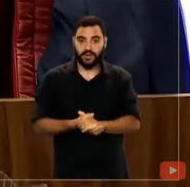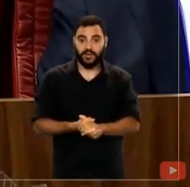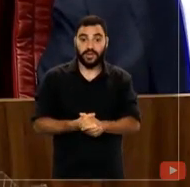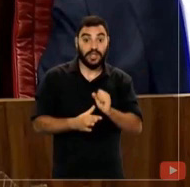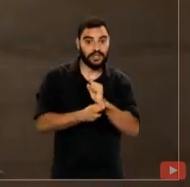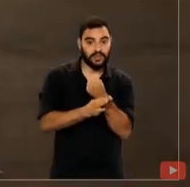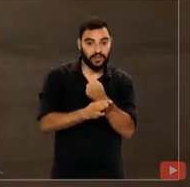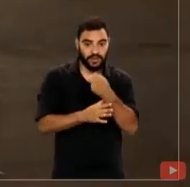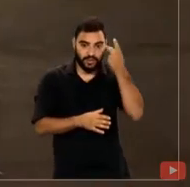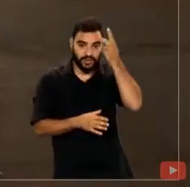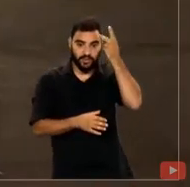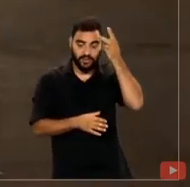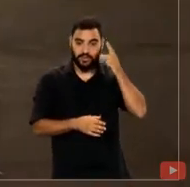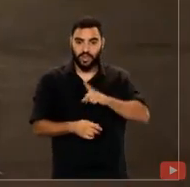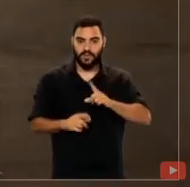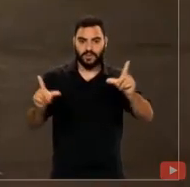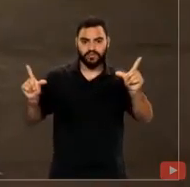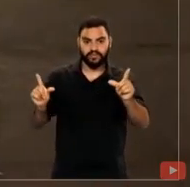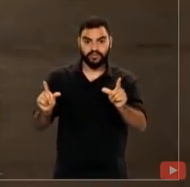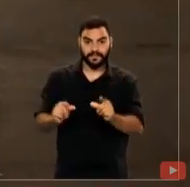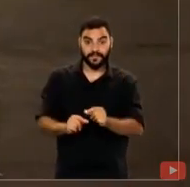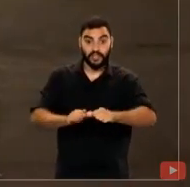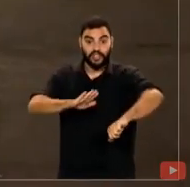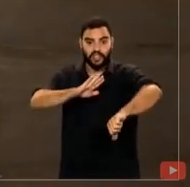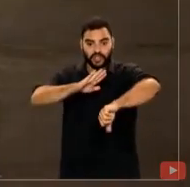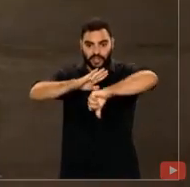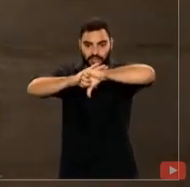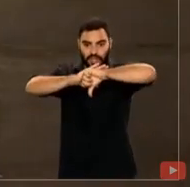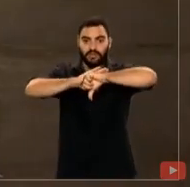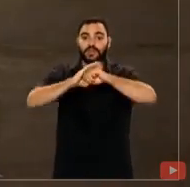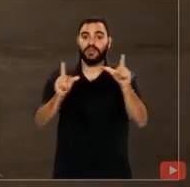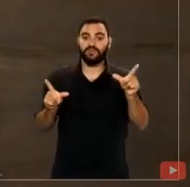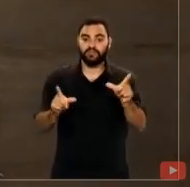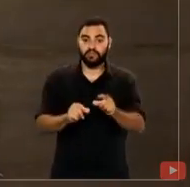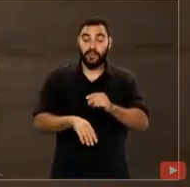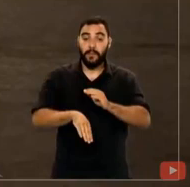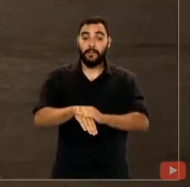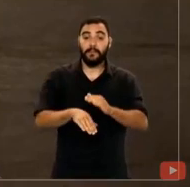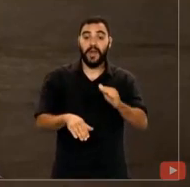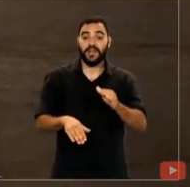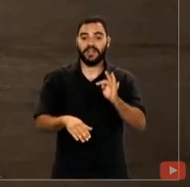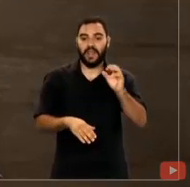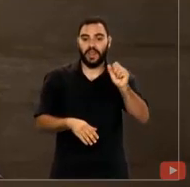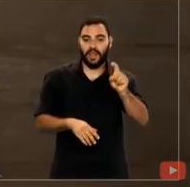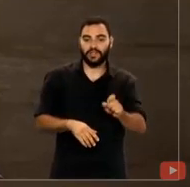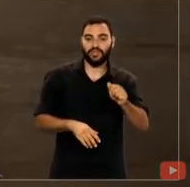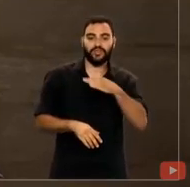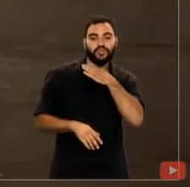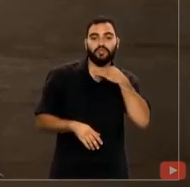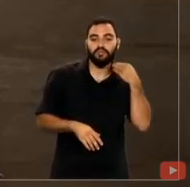obteve a redução dos índices de criminalidade, em especial da taxa de homicídios. No Ministério da